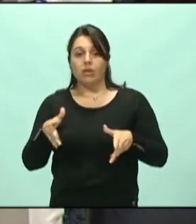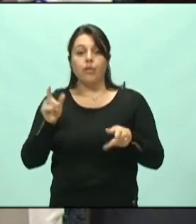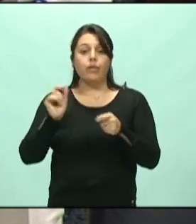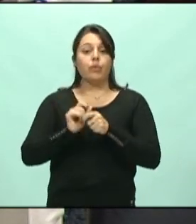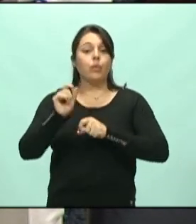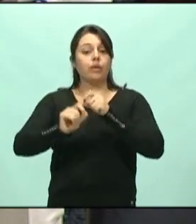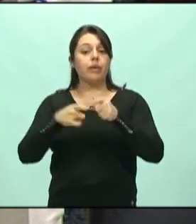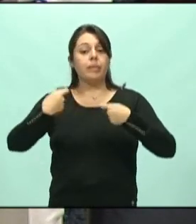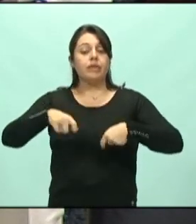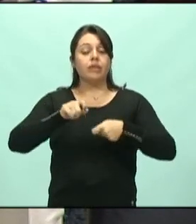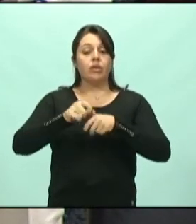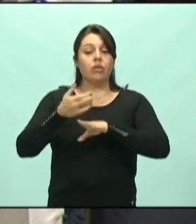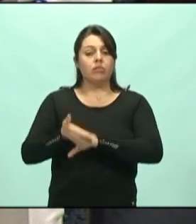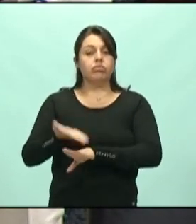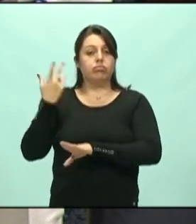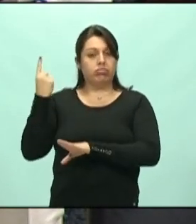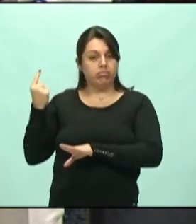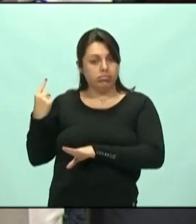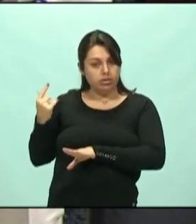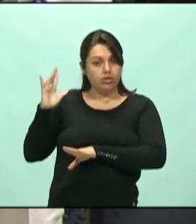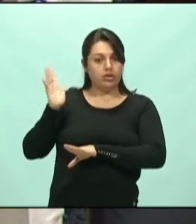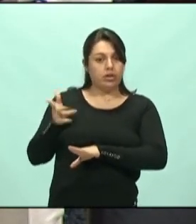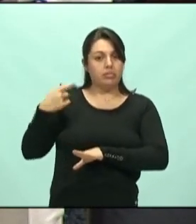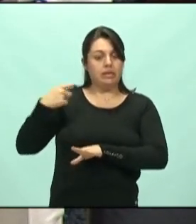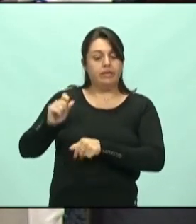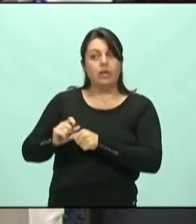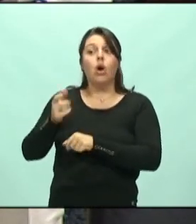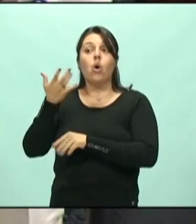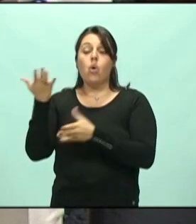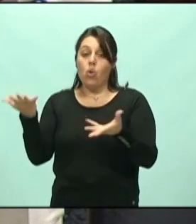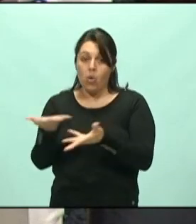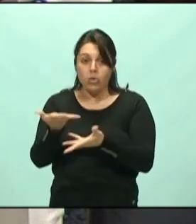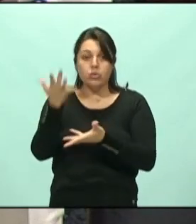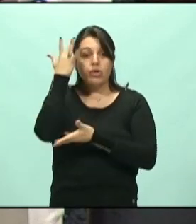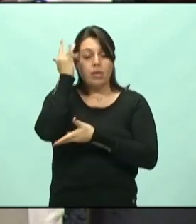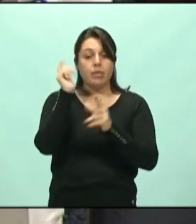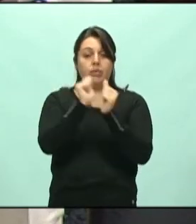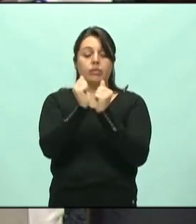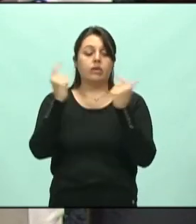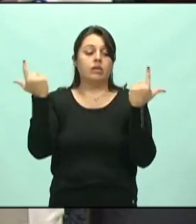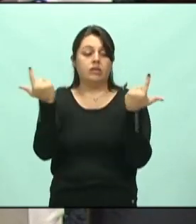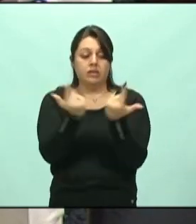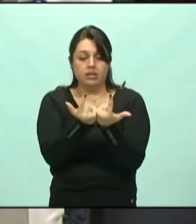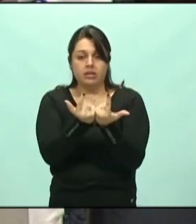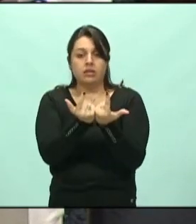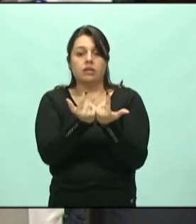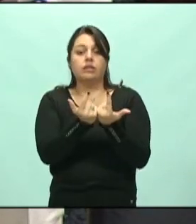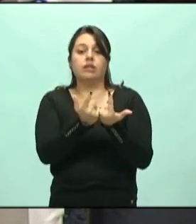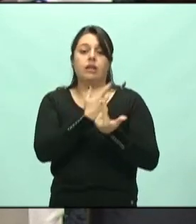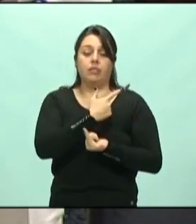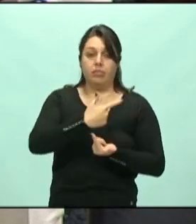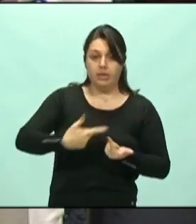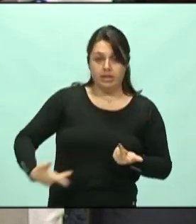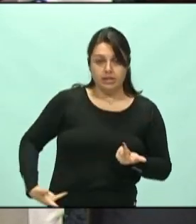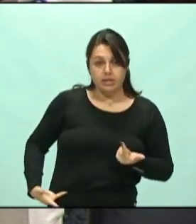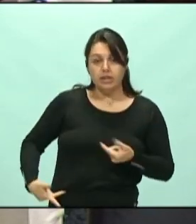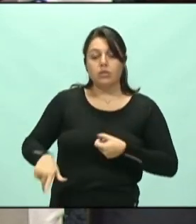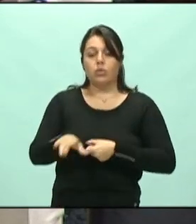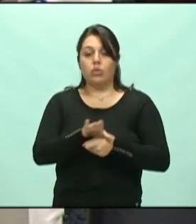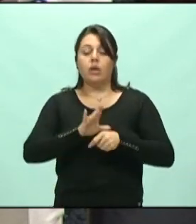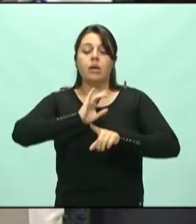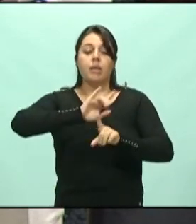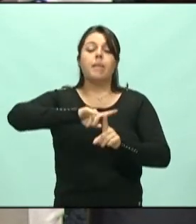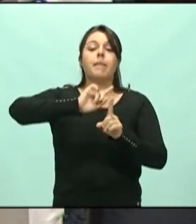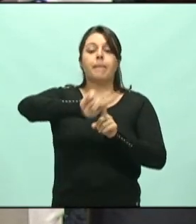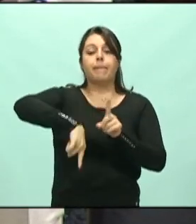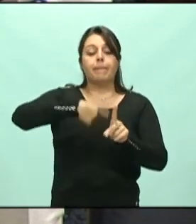feito o que já devia ter sido feito há muito tempo. Hoje e amanhã, a Assembleia Legislativa, através do presidente desse conselho, mais